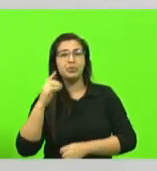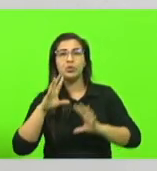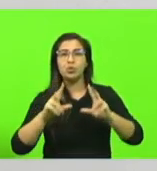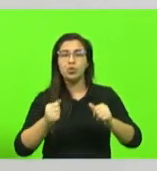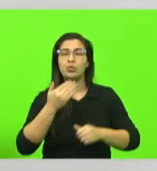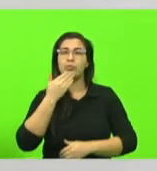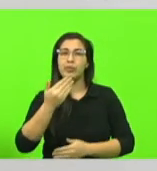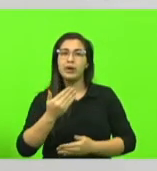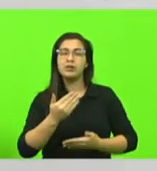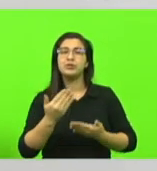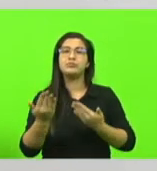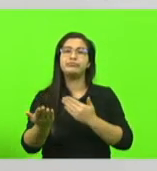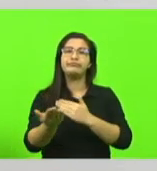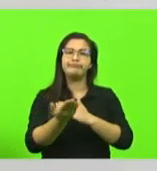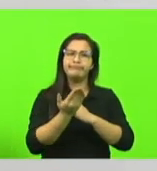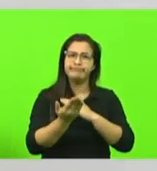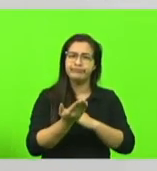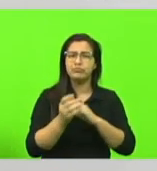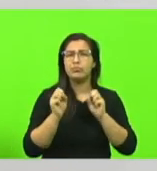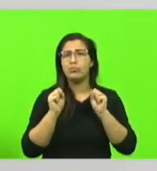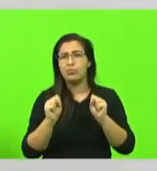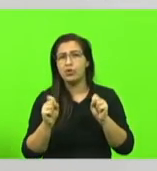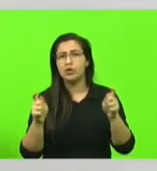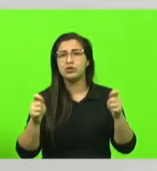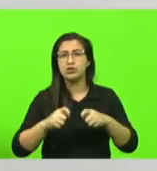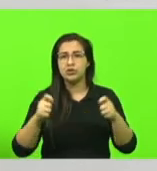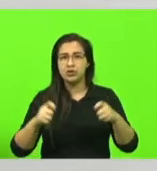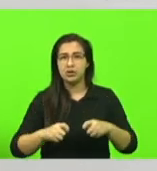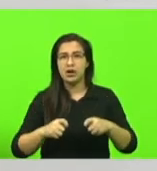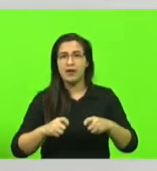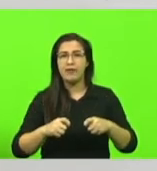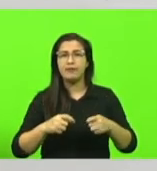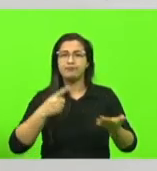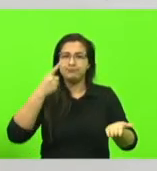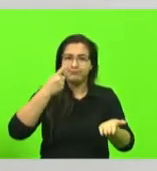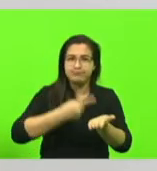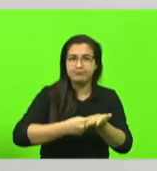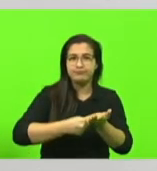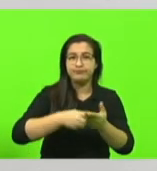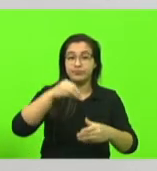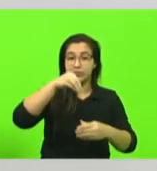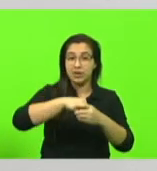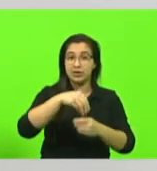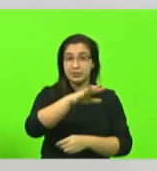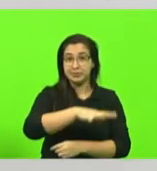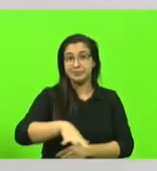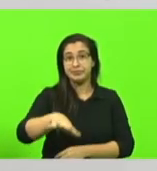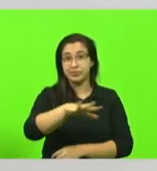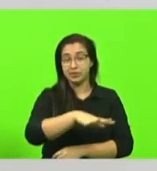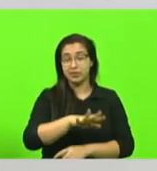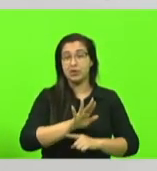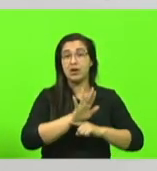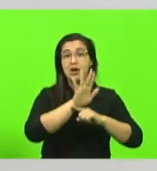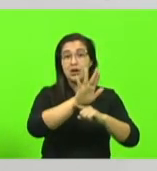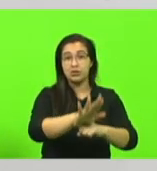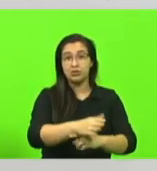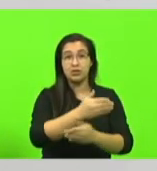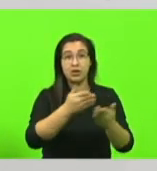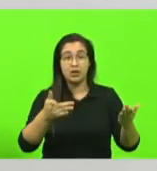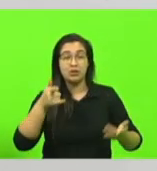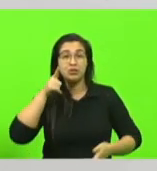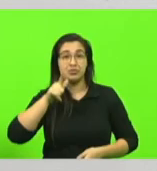senhor deputado Sopels para que a possa chegar num consenso dentro daquela região ali e oferecer uma oportunidade para eles que é